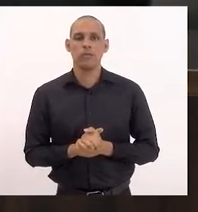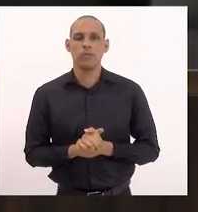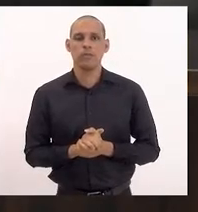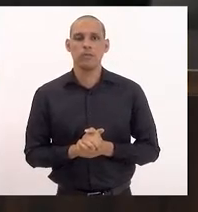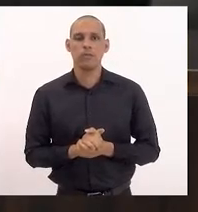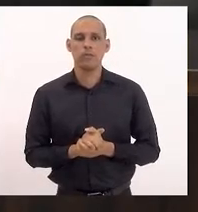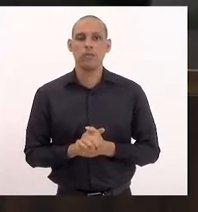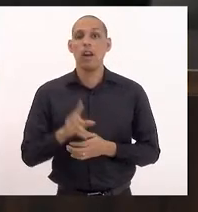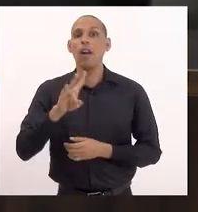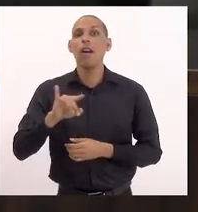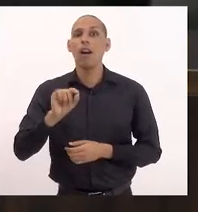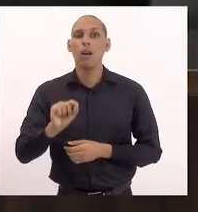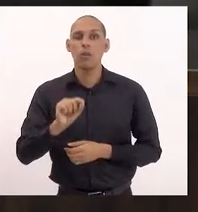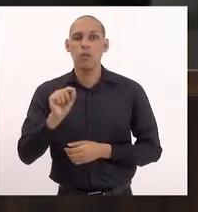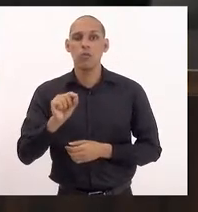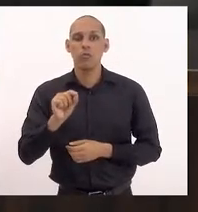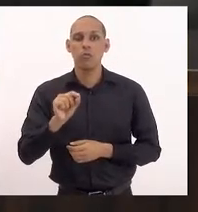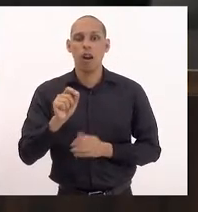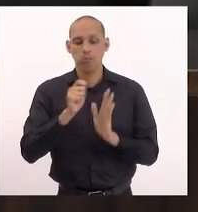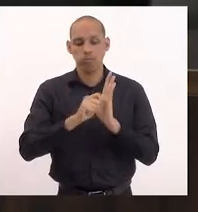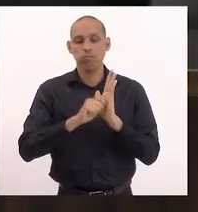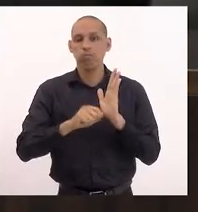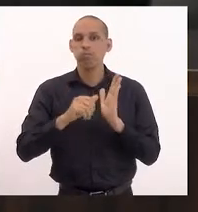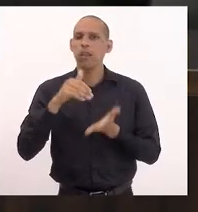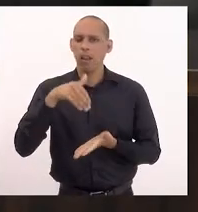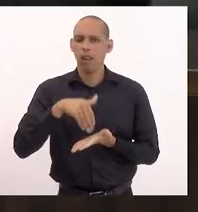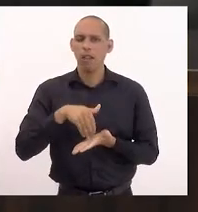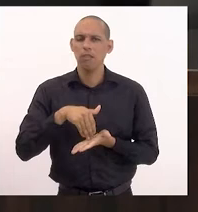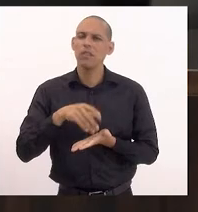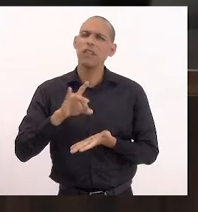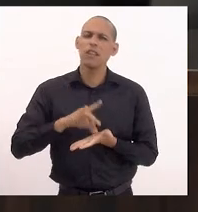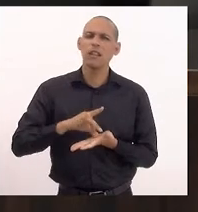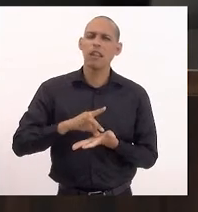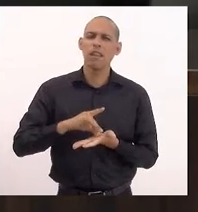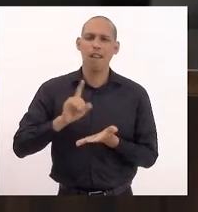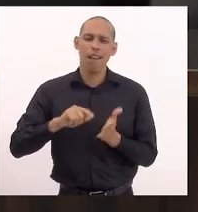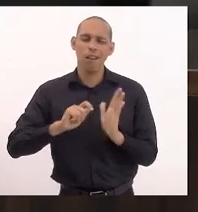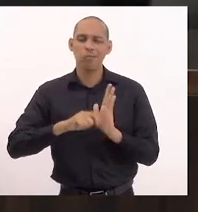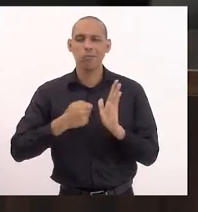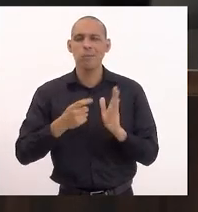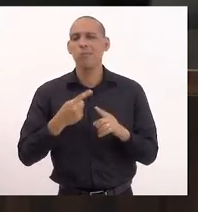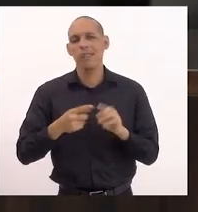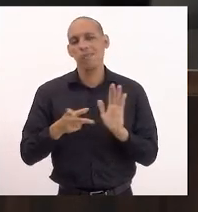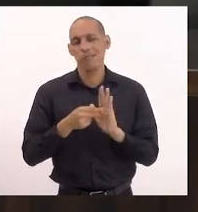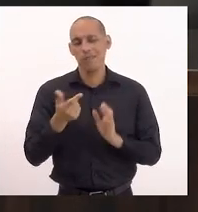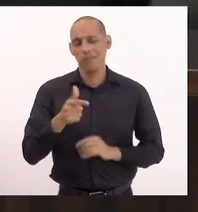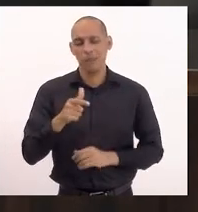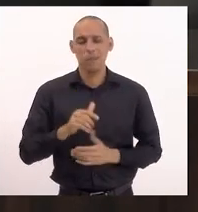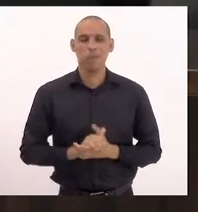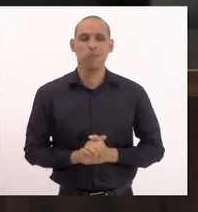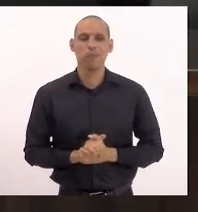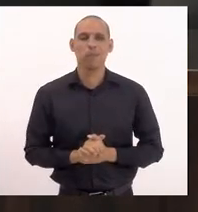Vai a redação final. Na verdade, vai autógrafo, porque não tem emenda. Ok?